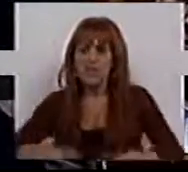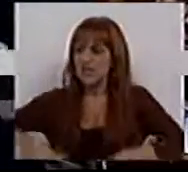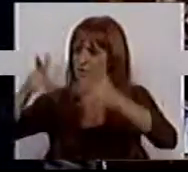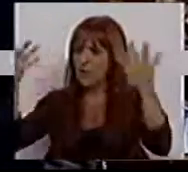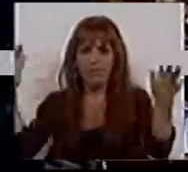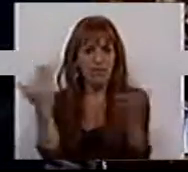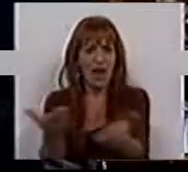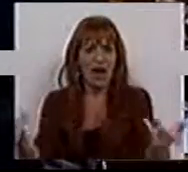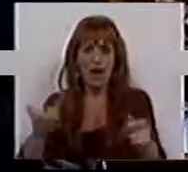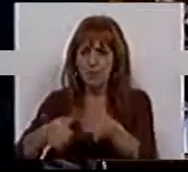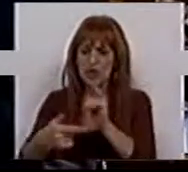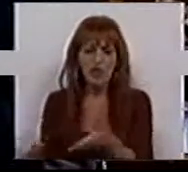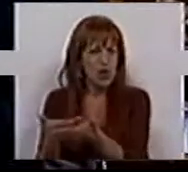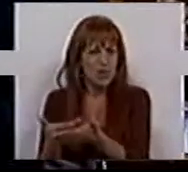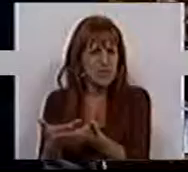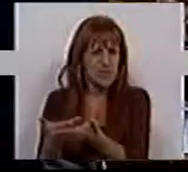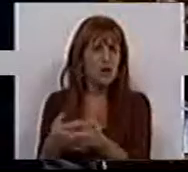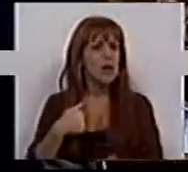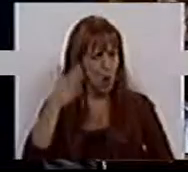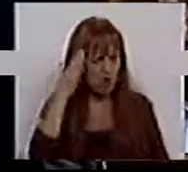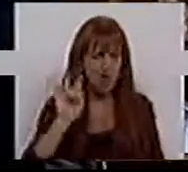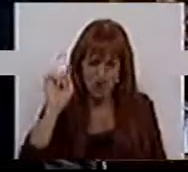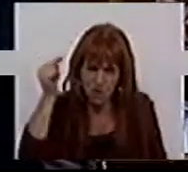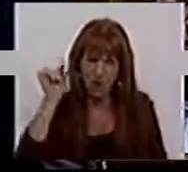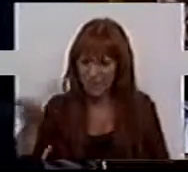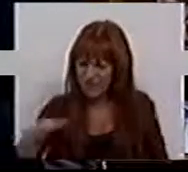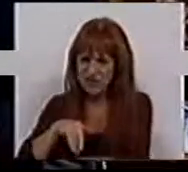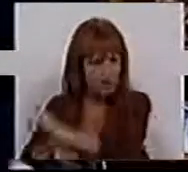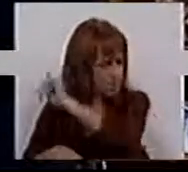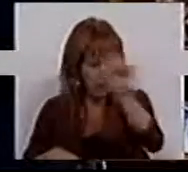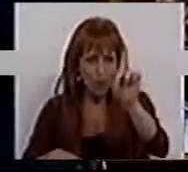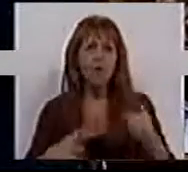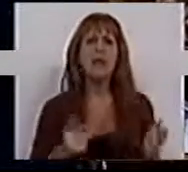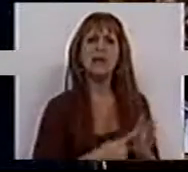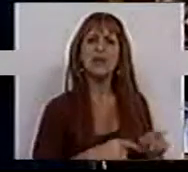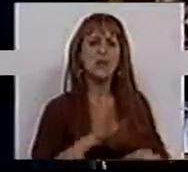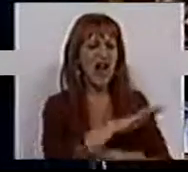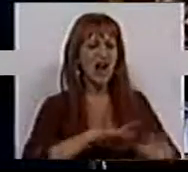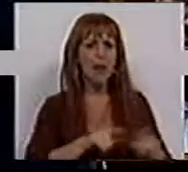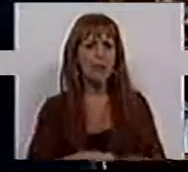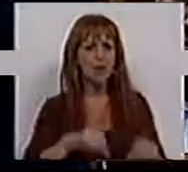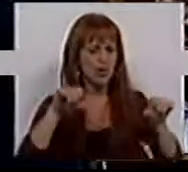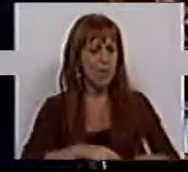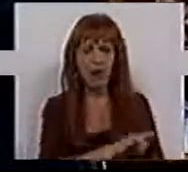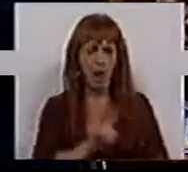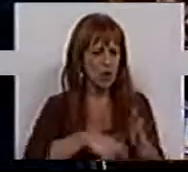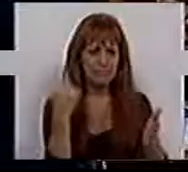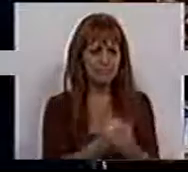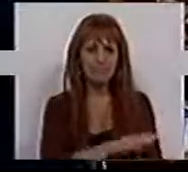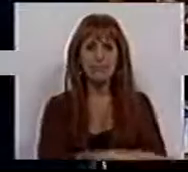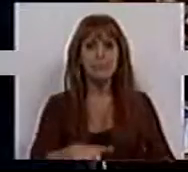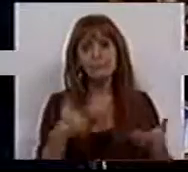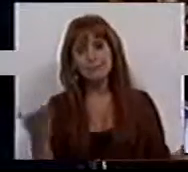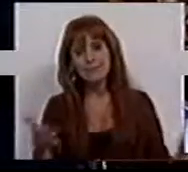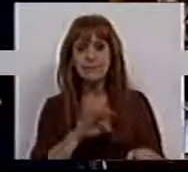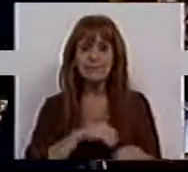desenvolver projetos económicos, achamos que, em vez de fazer isto, era necessário acabar com o mal pela raiz. E isso,